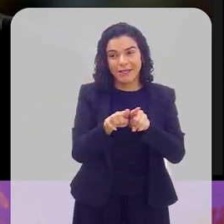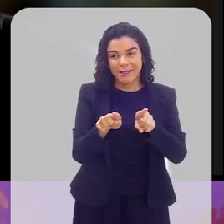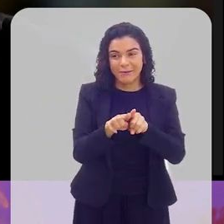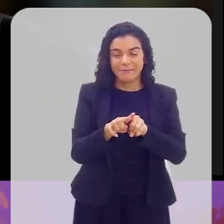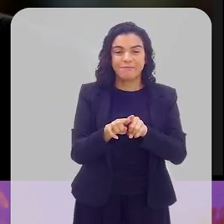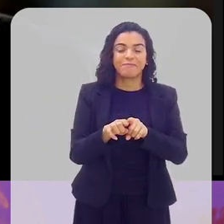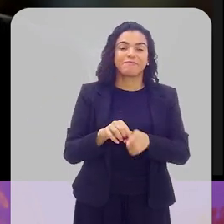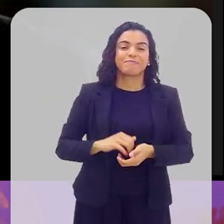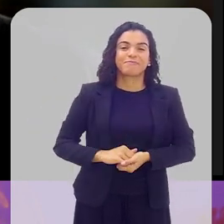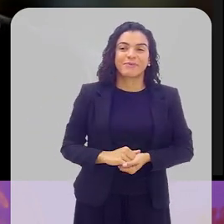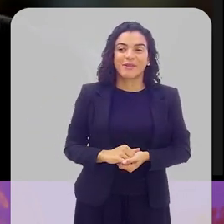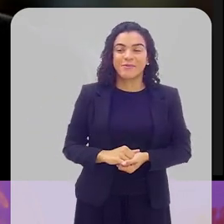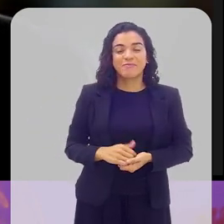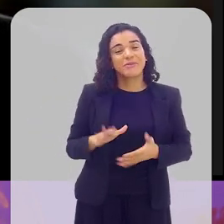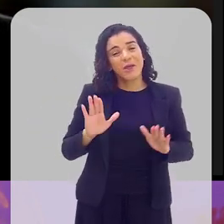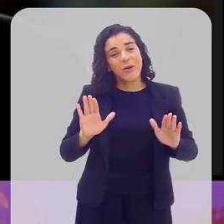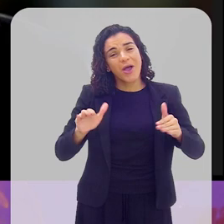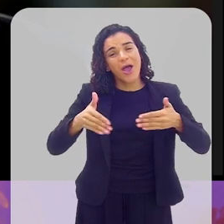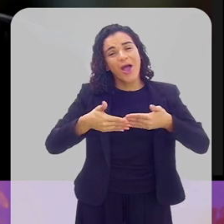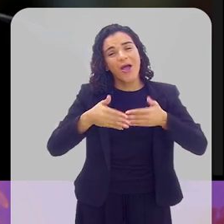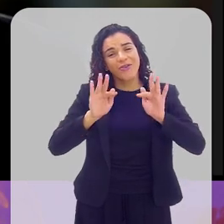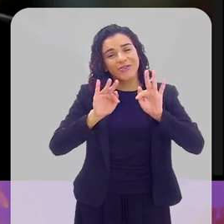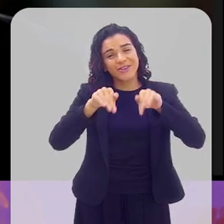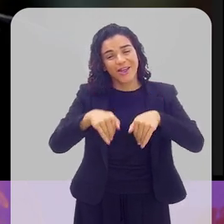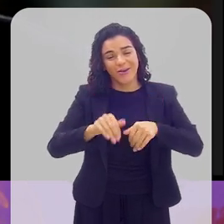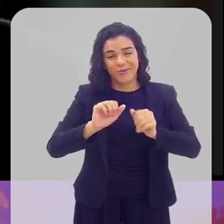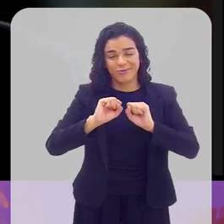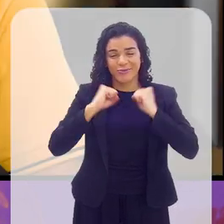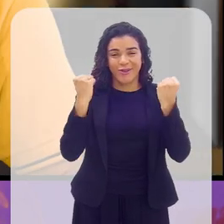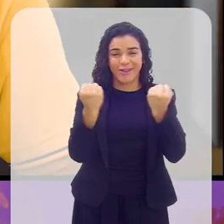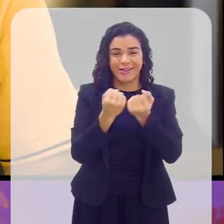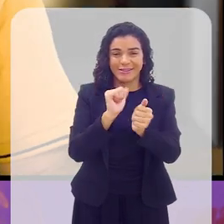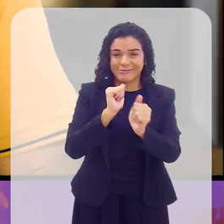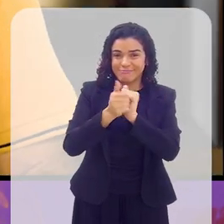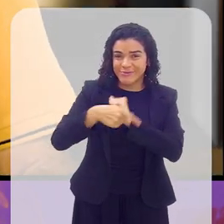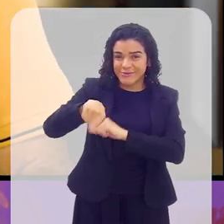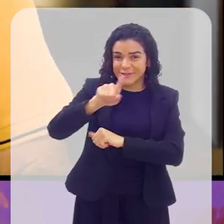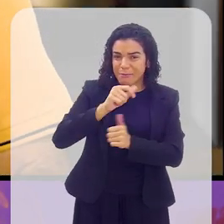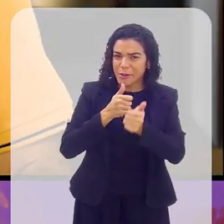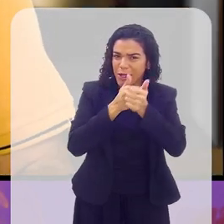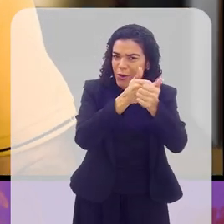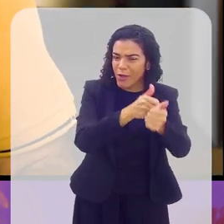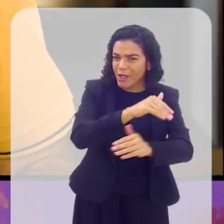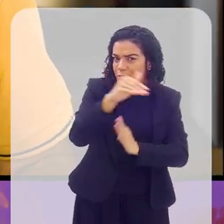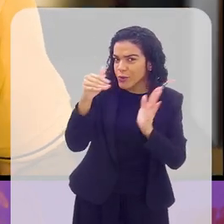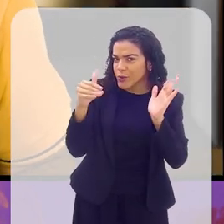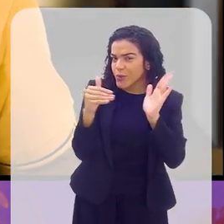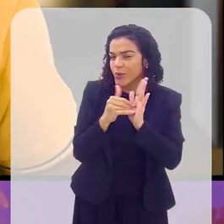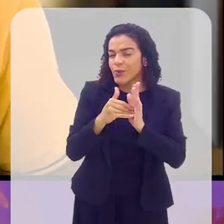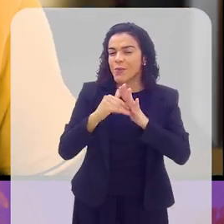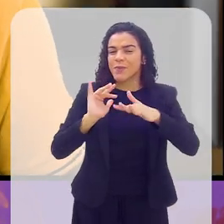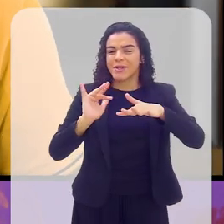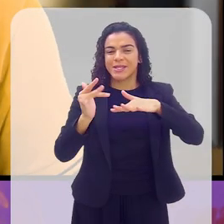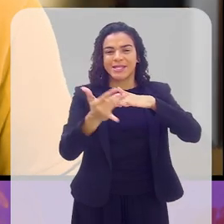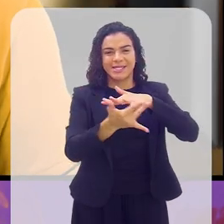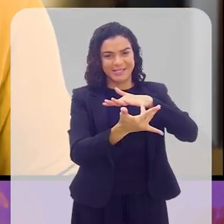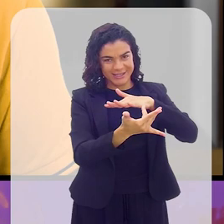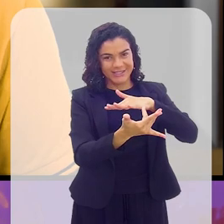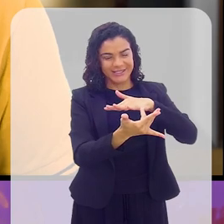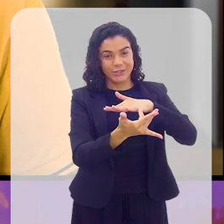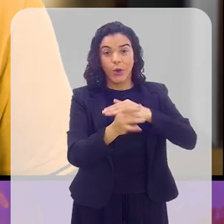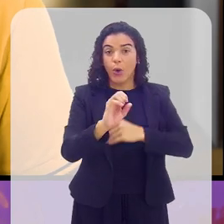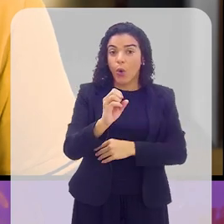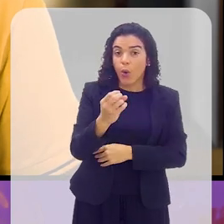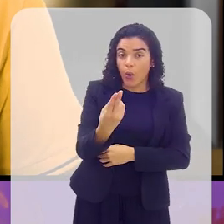agradeço mais uma vez a comunidade do bit-tênis agradece. Muito bem, então chegamos ao final do Arena Esportiva e você pode acompanhar